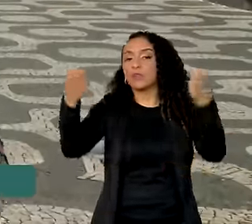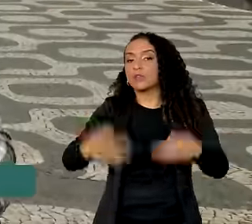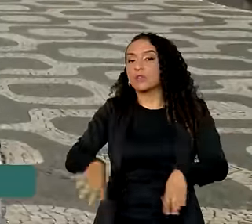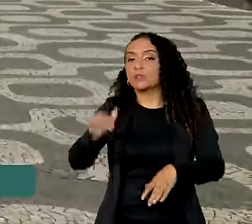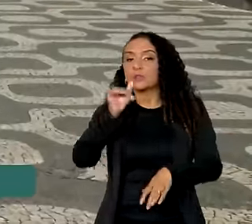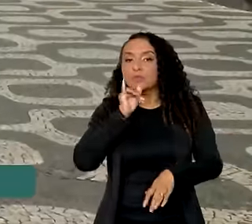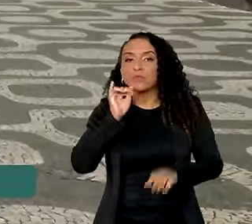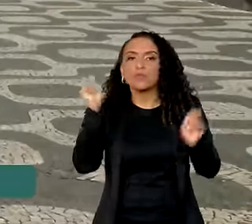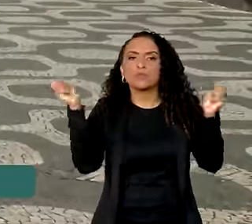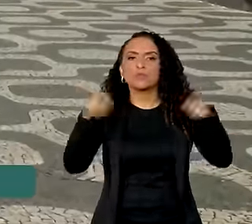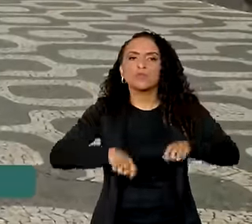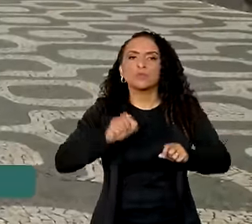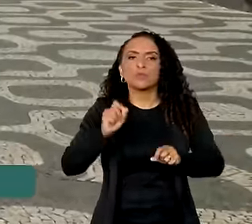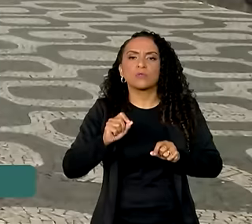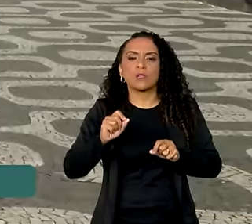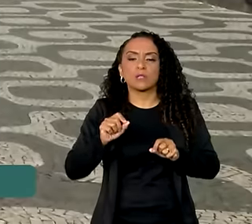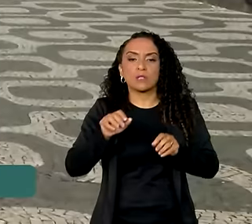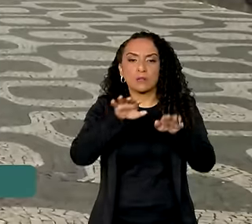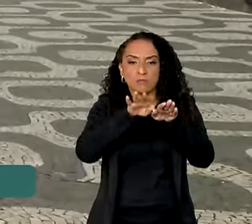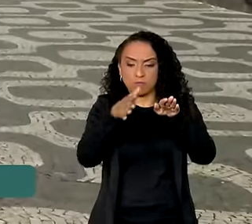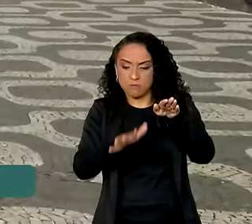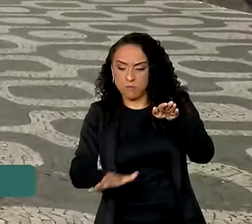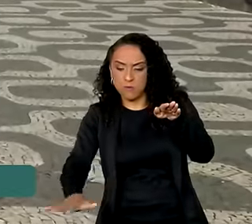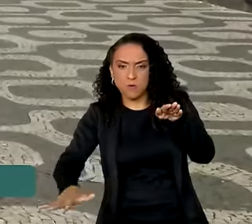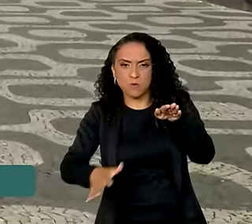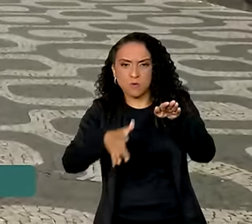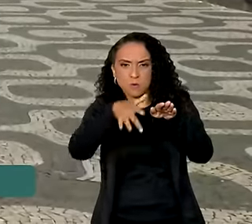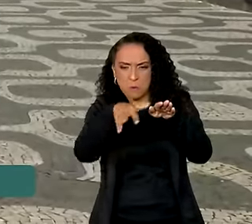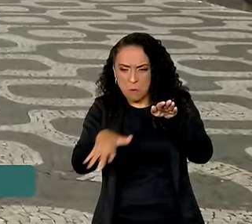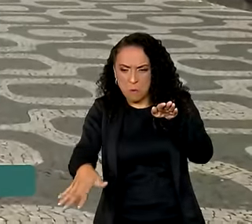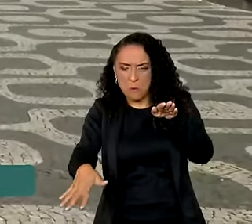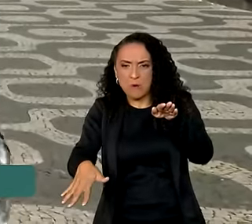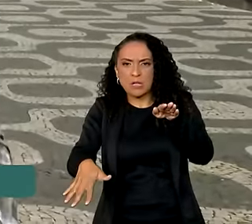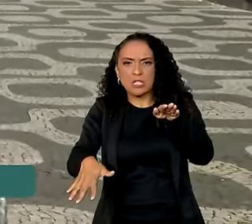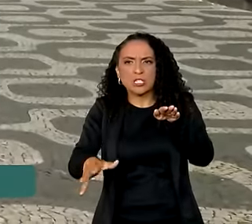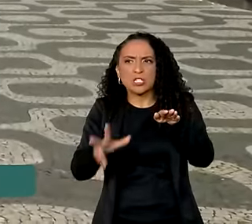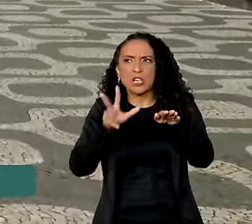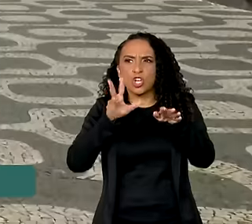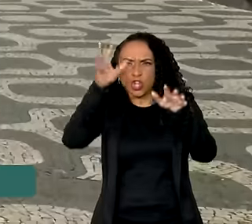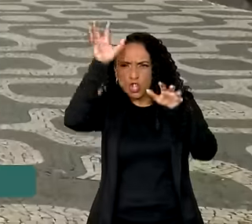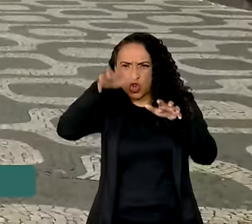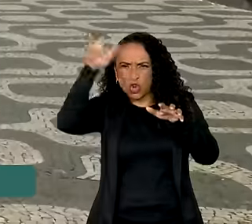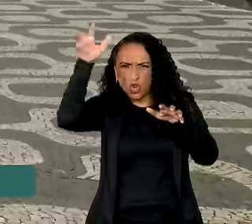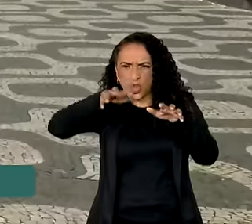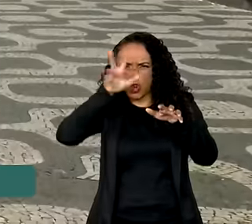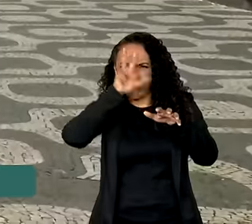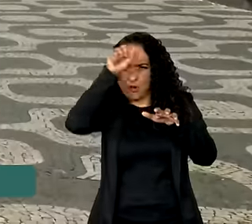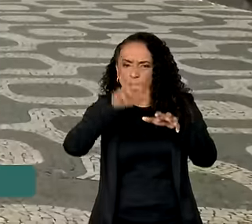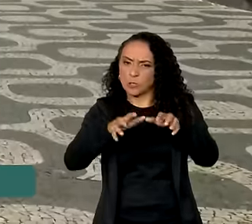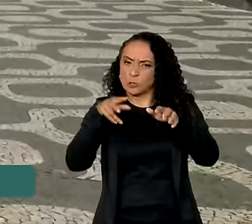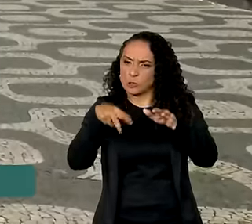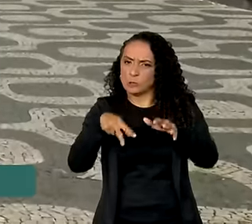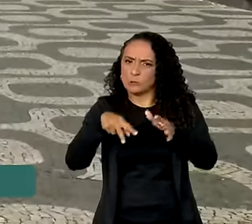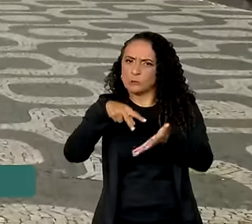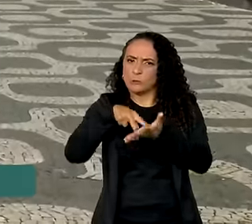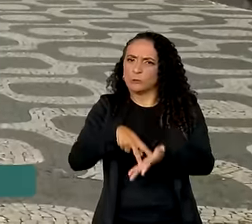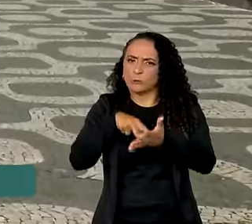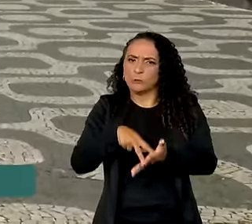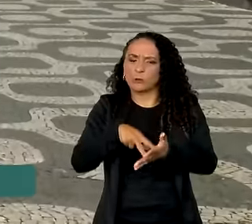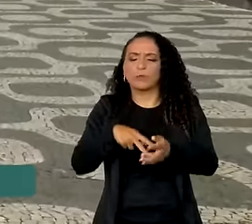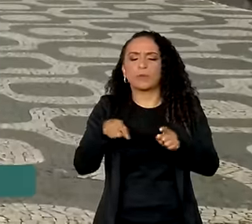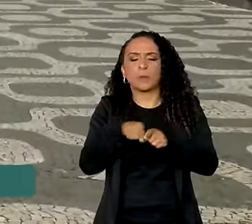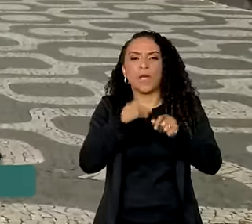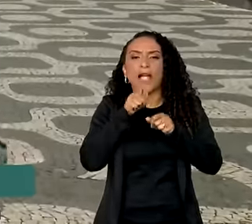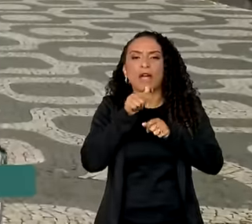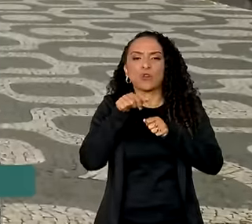exemplo, da capacidade das encostas, né? De resistirem a chuvas fortes, das possibilidades de escoamento da água em casos